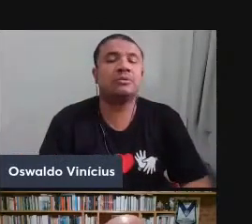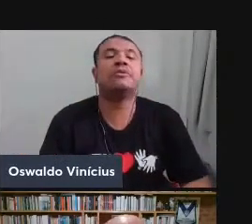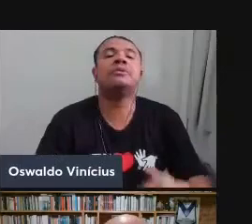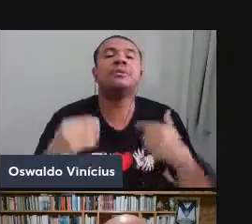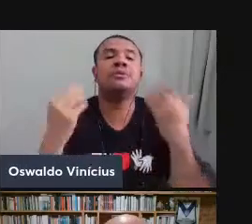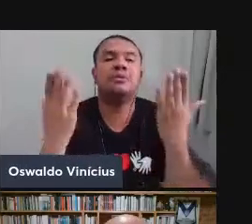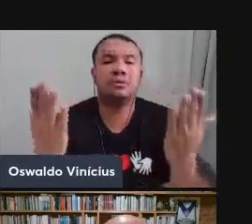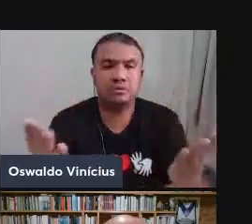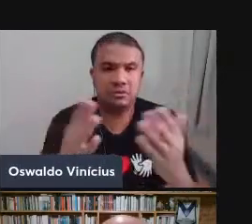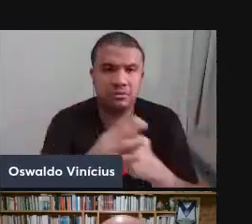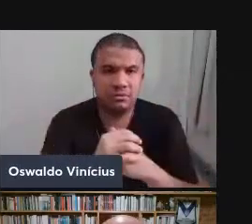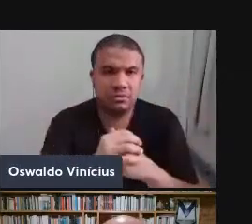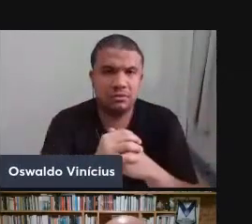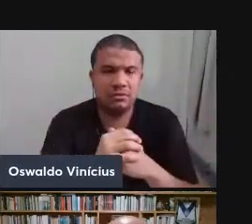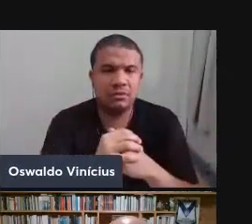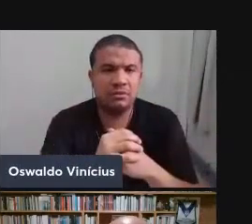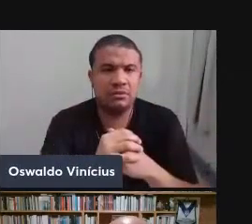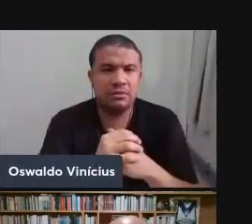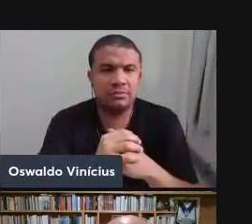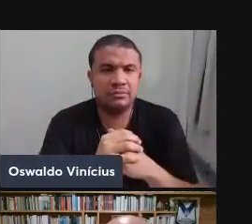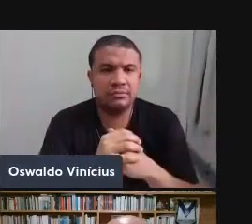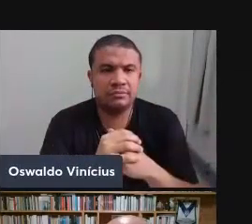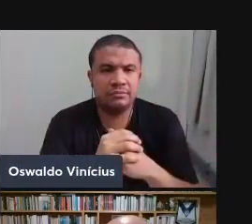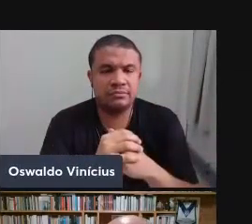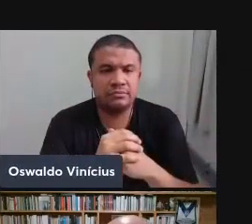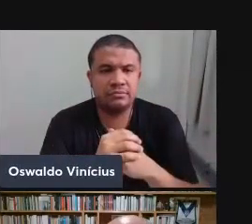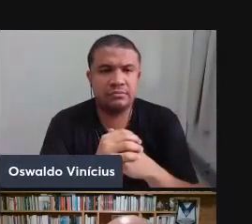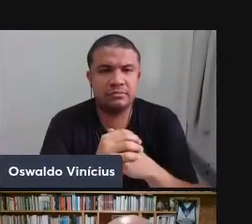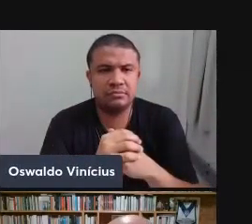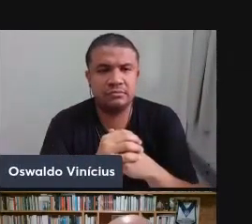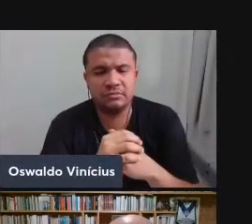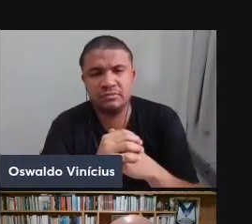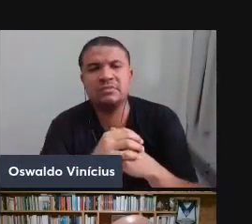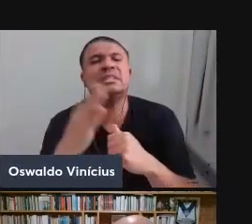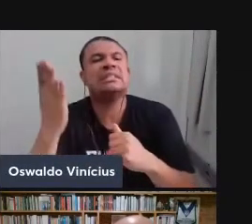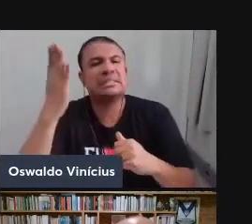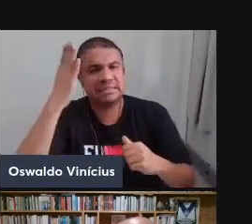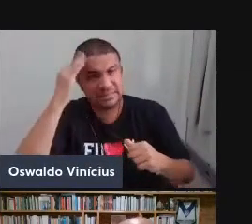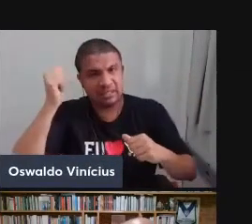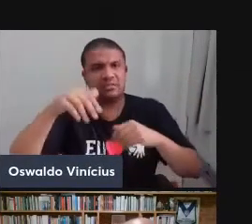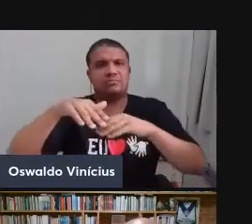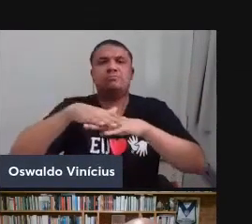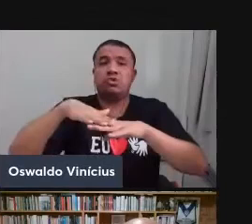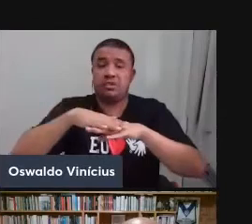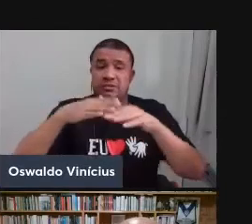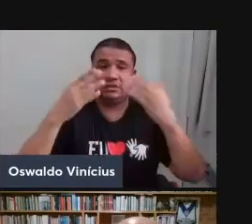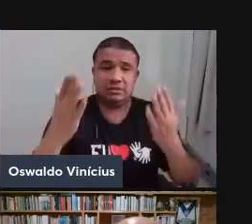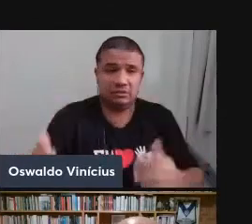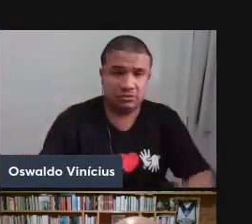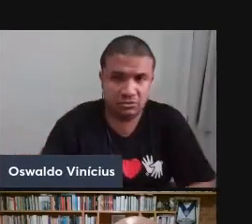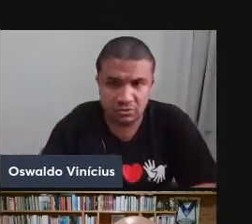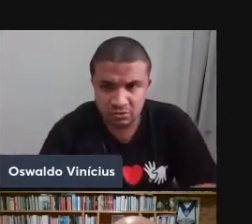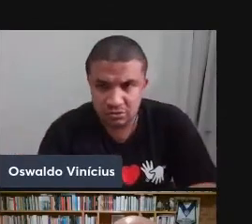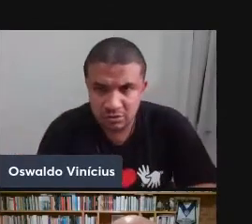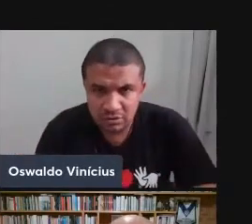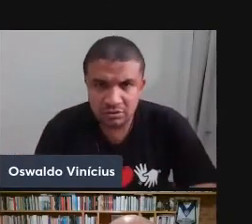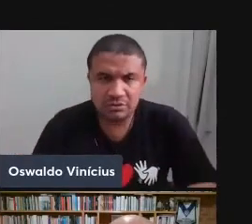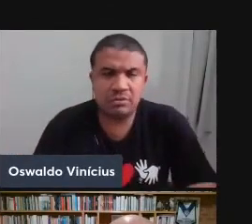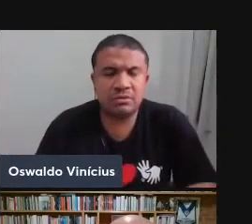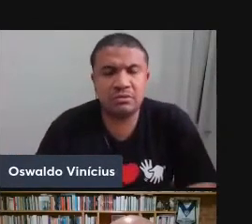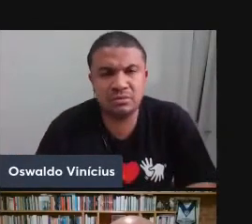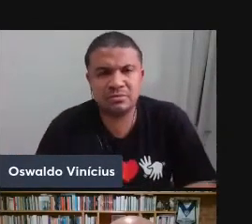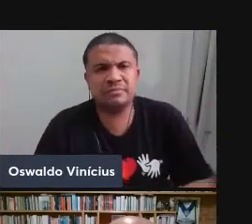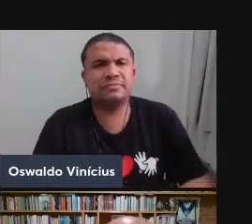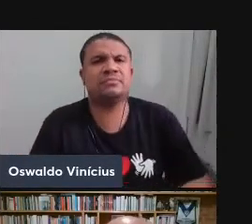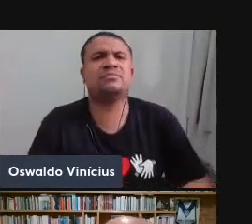em torno disso, então, que vai girar aqui a nossa conversa. Eu faço aqui um rápido